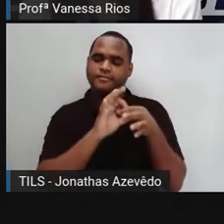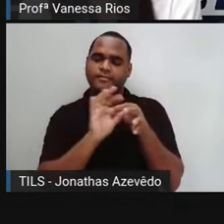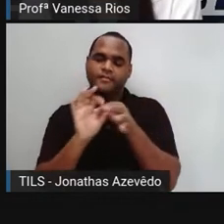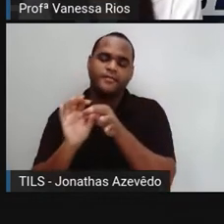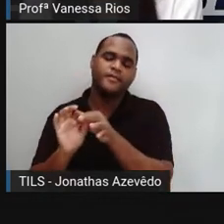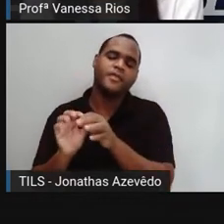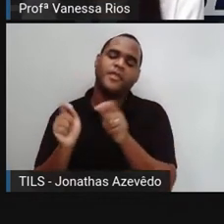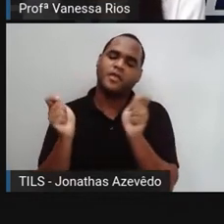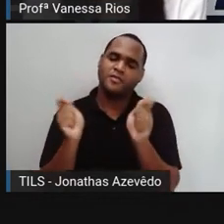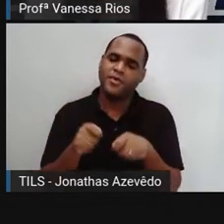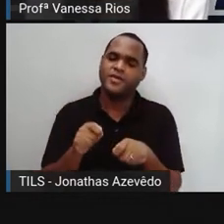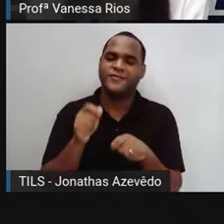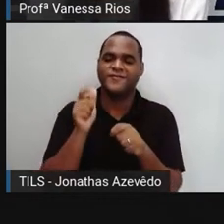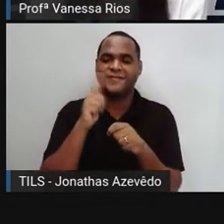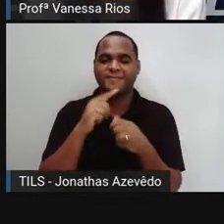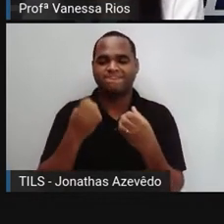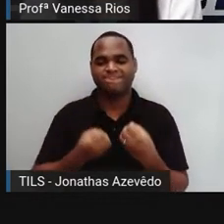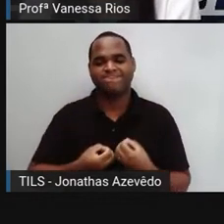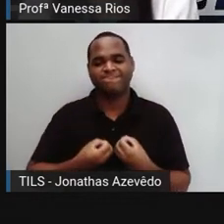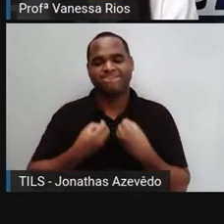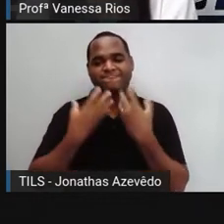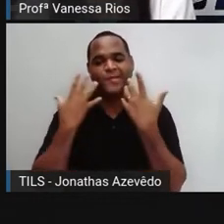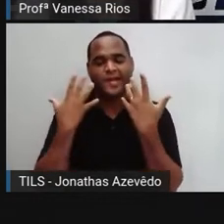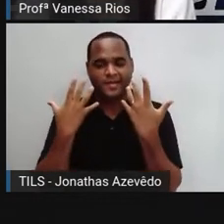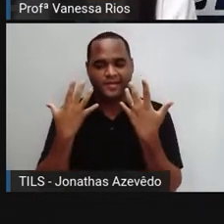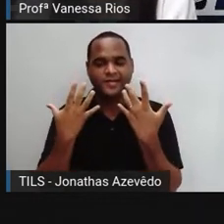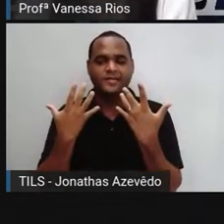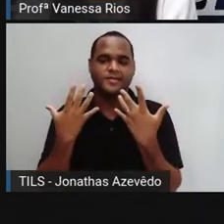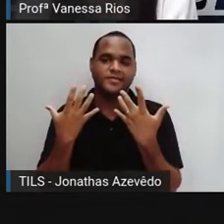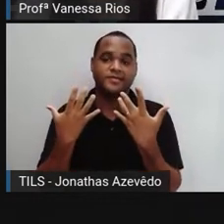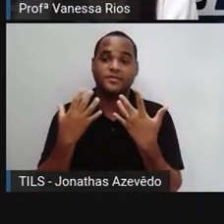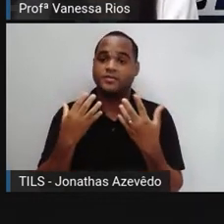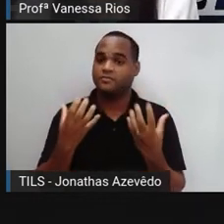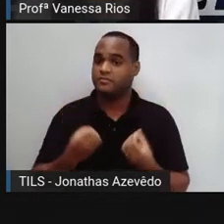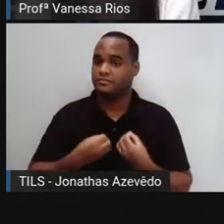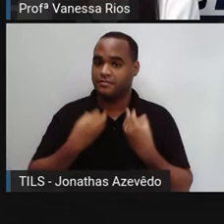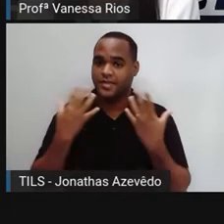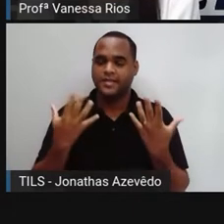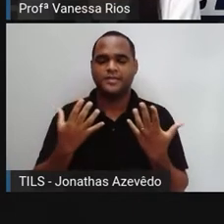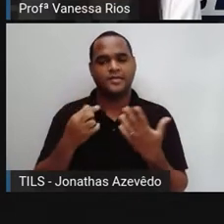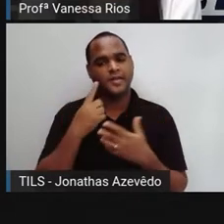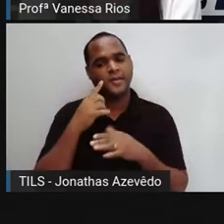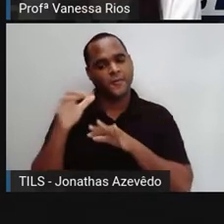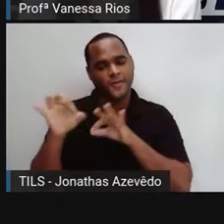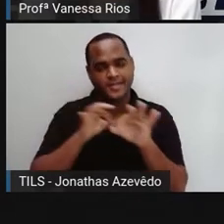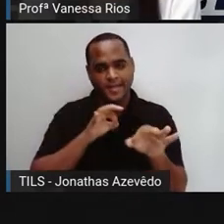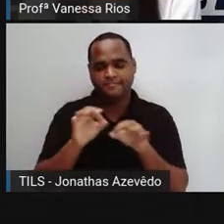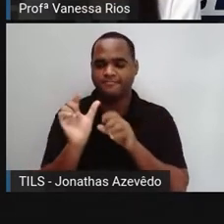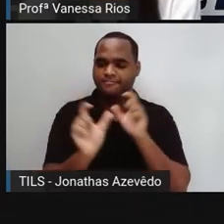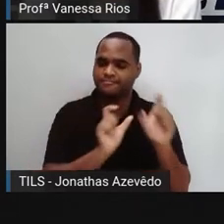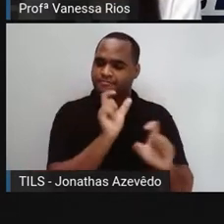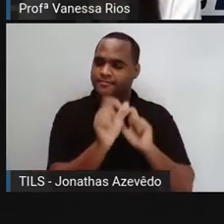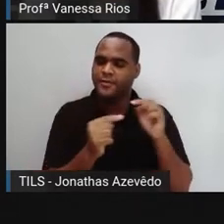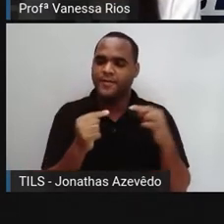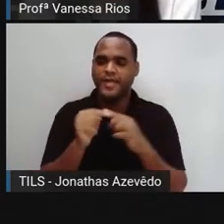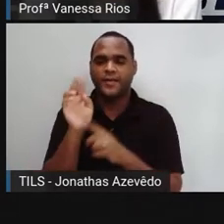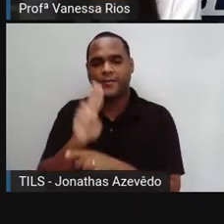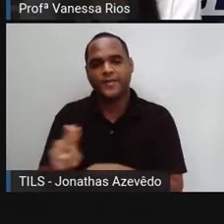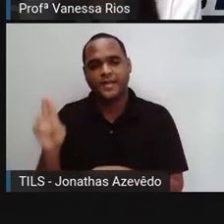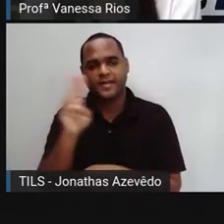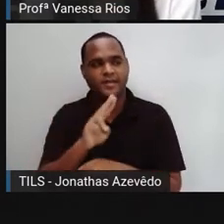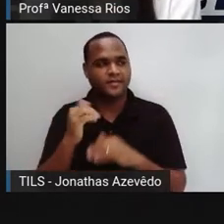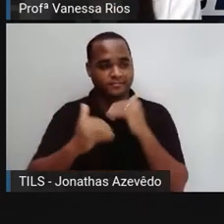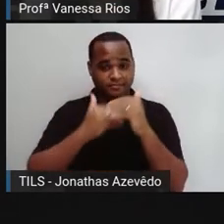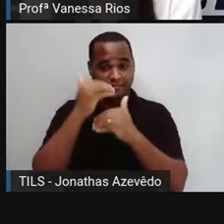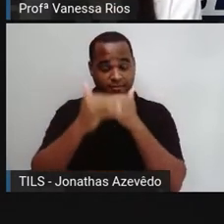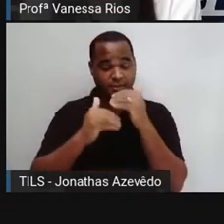maior na hora de expressar, na hora de colocar e organizar as palavras que vão ser utilizadas no